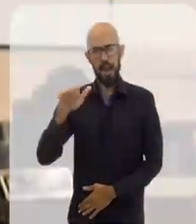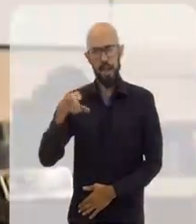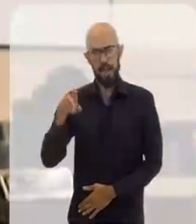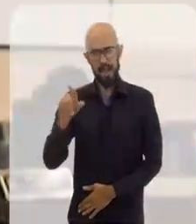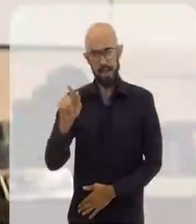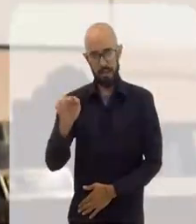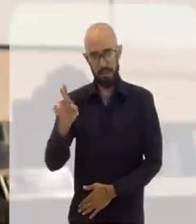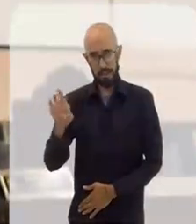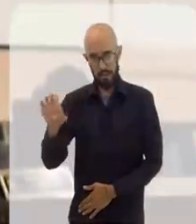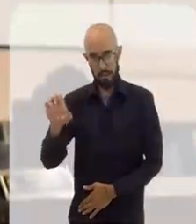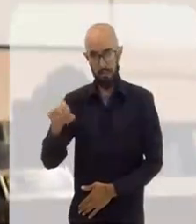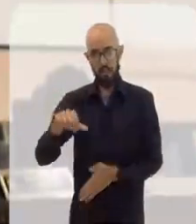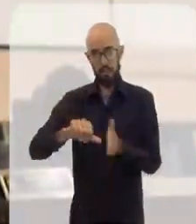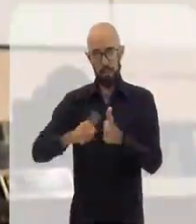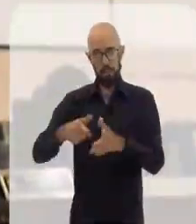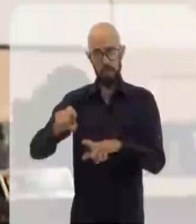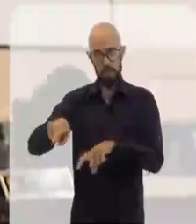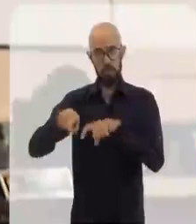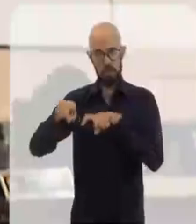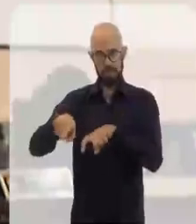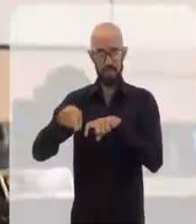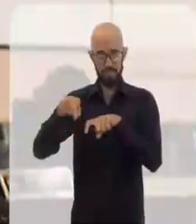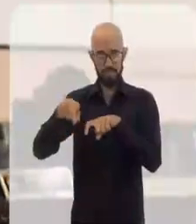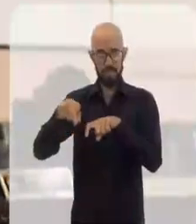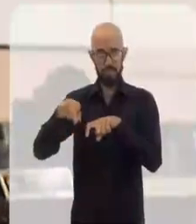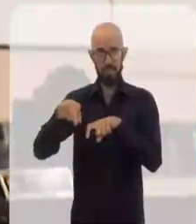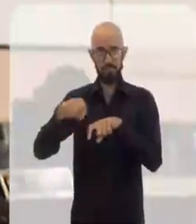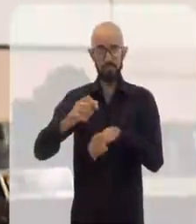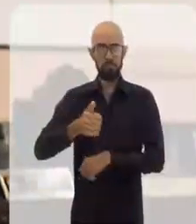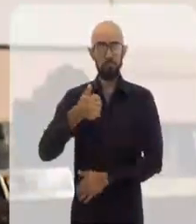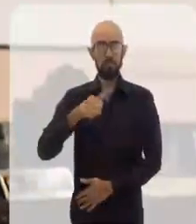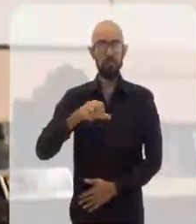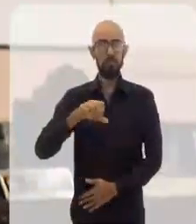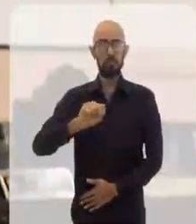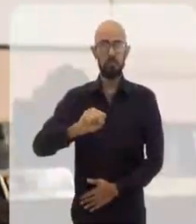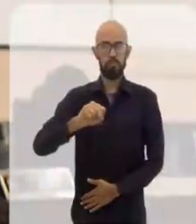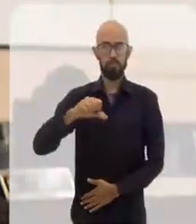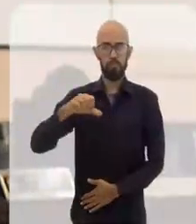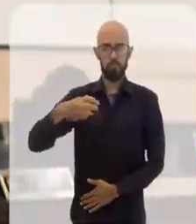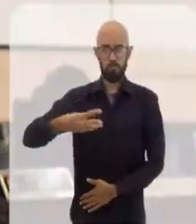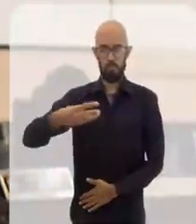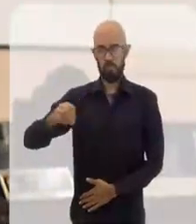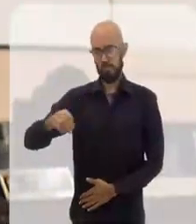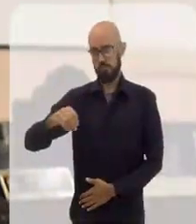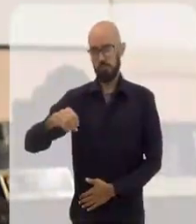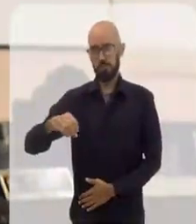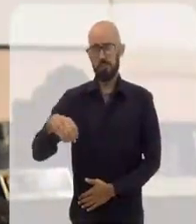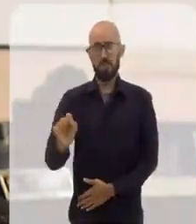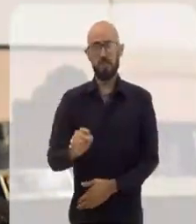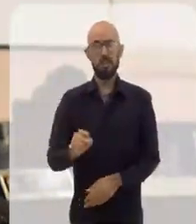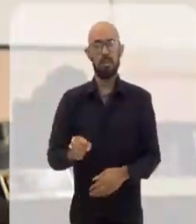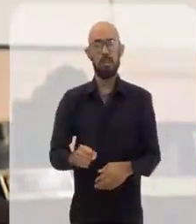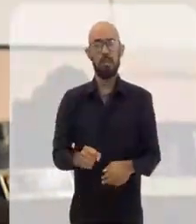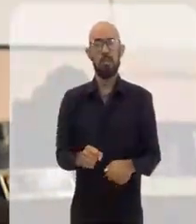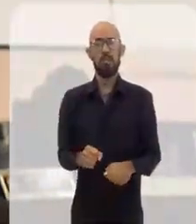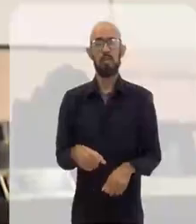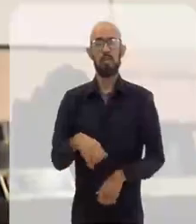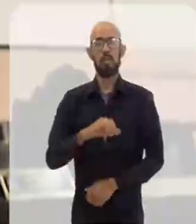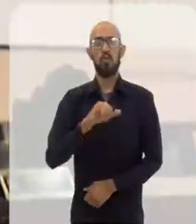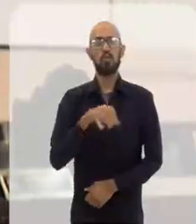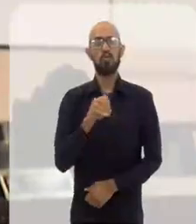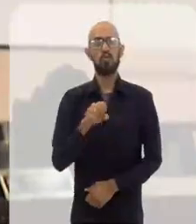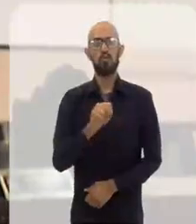e foi a primeira fazenda desses colonos que vieram para cá em 1830, com o